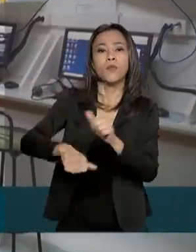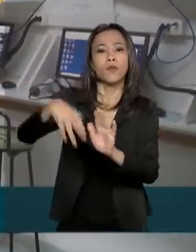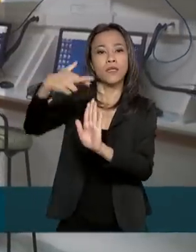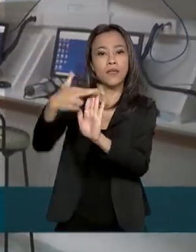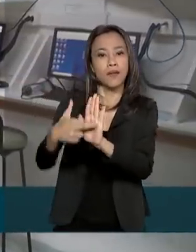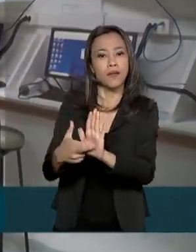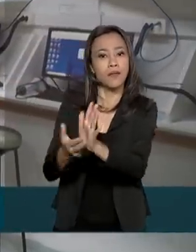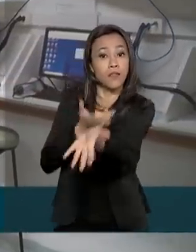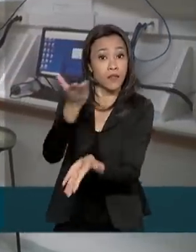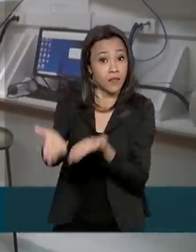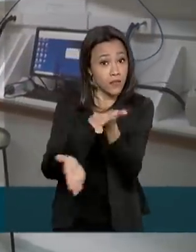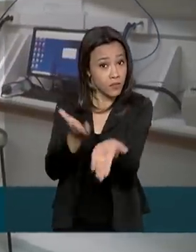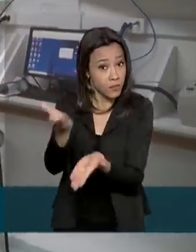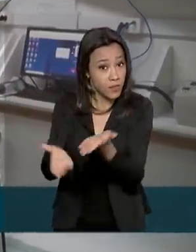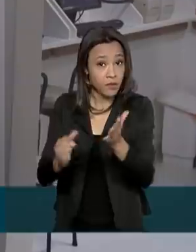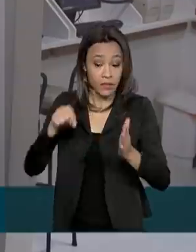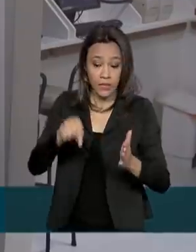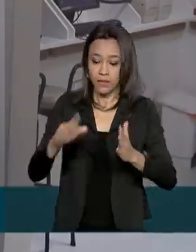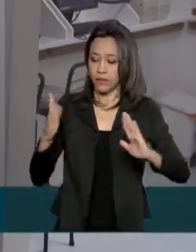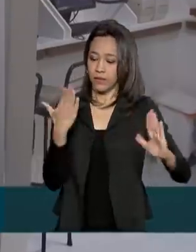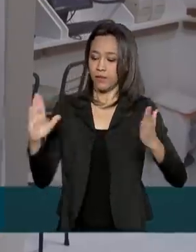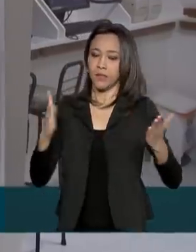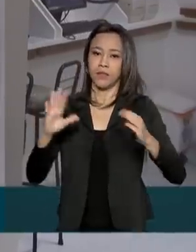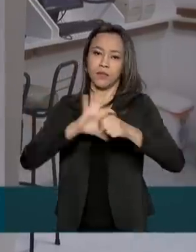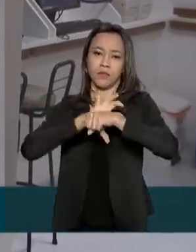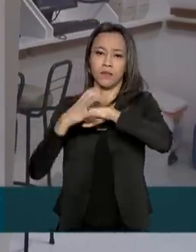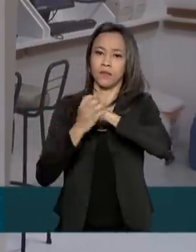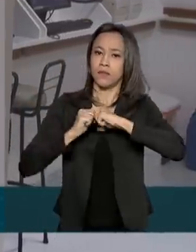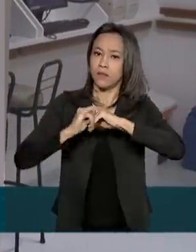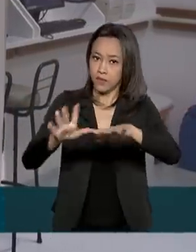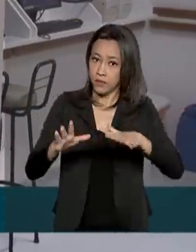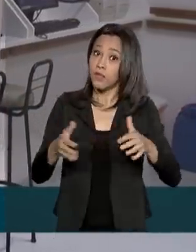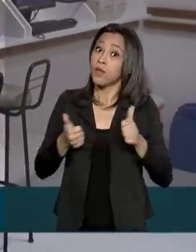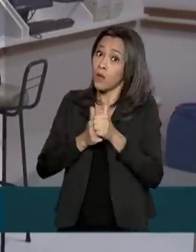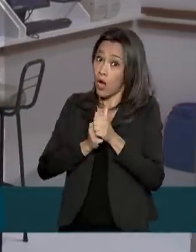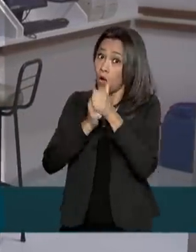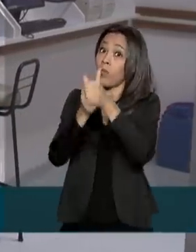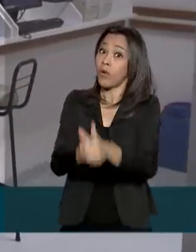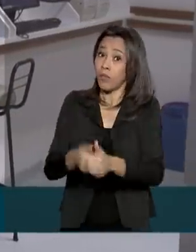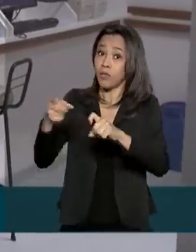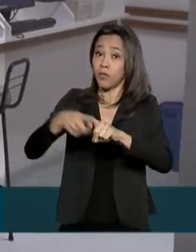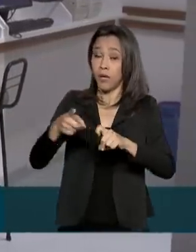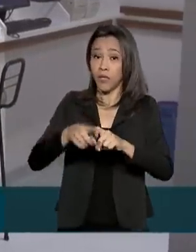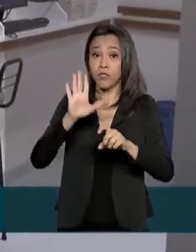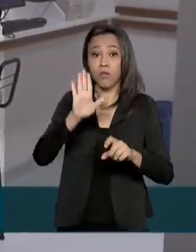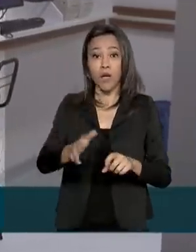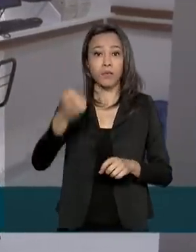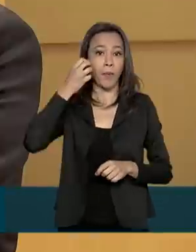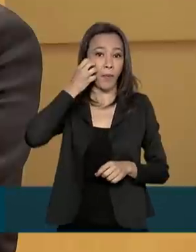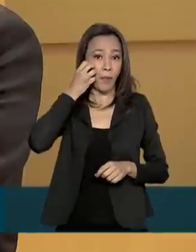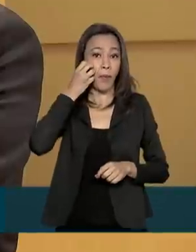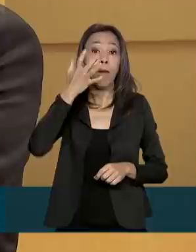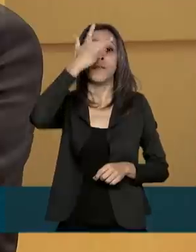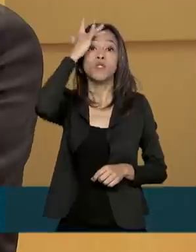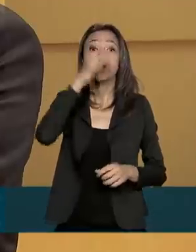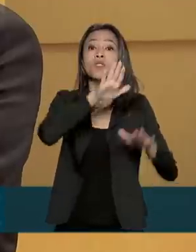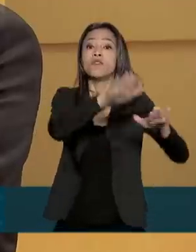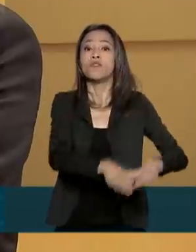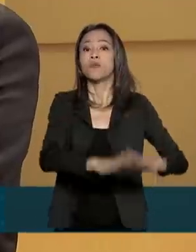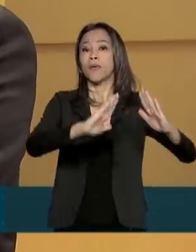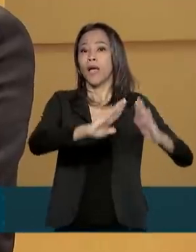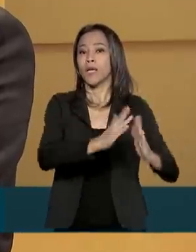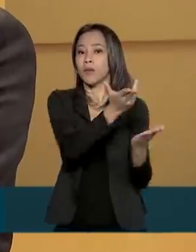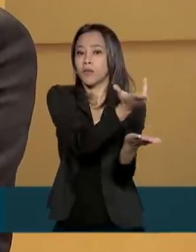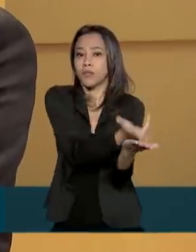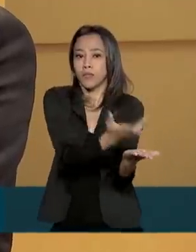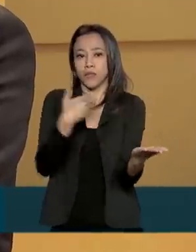atendimento neste momento de pandemia, como acompanhamento médico remoto de pacientes que estão em casa. Você vê realmente o